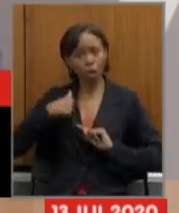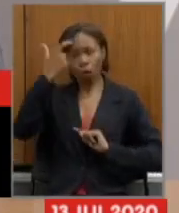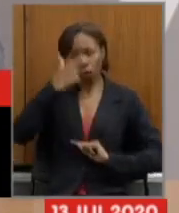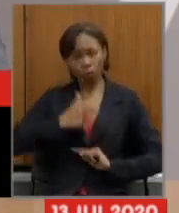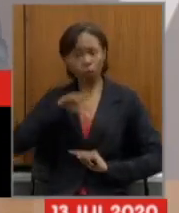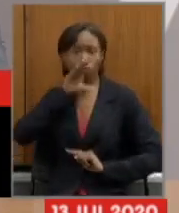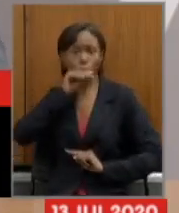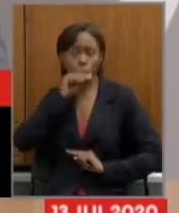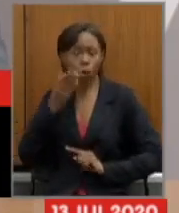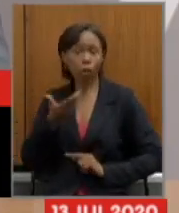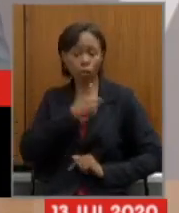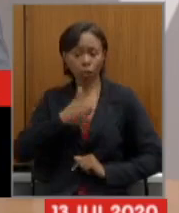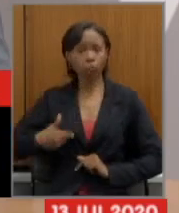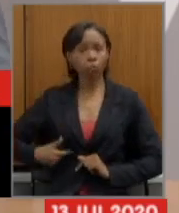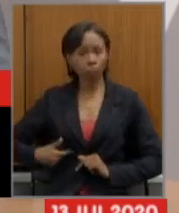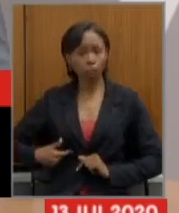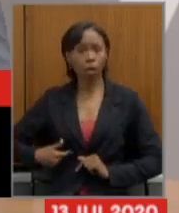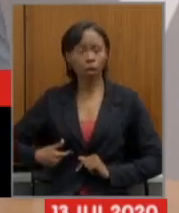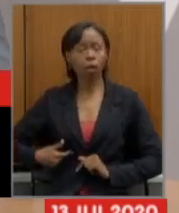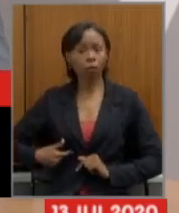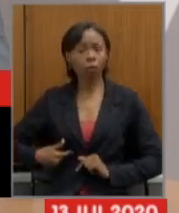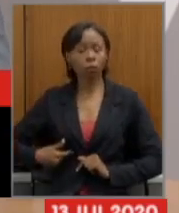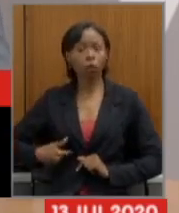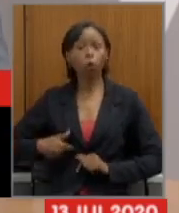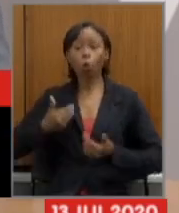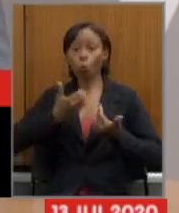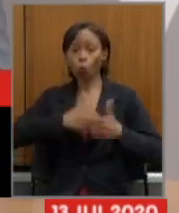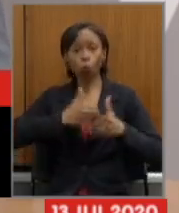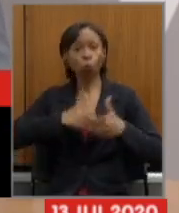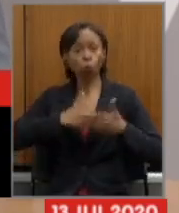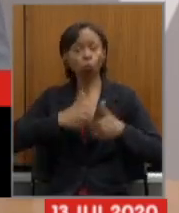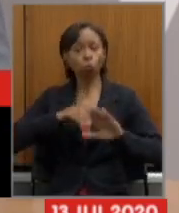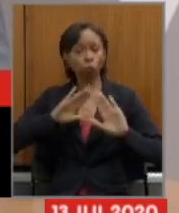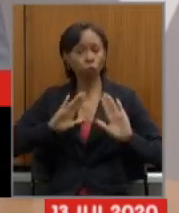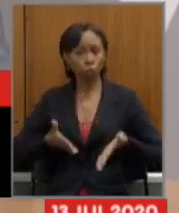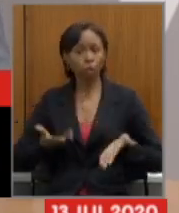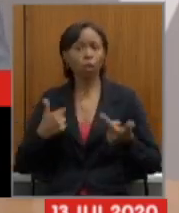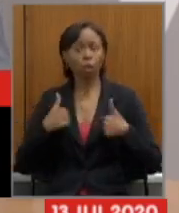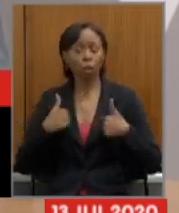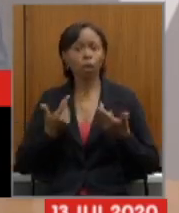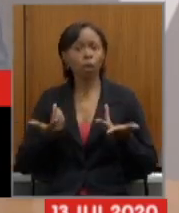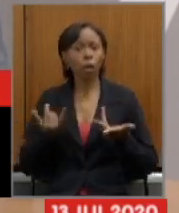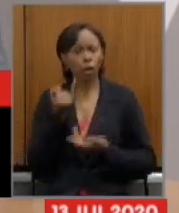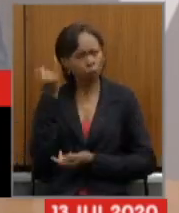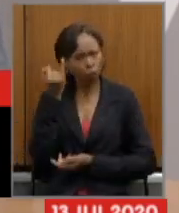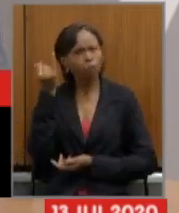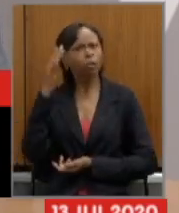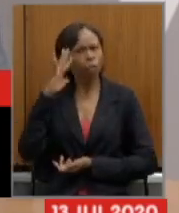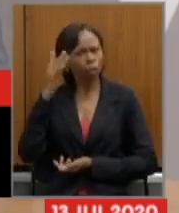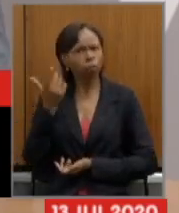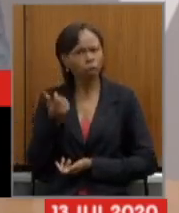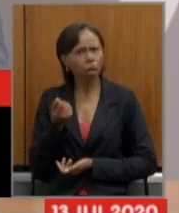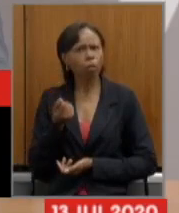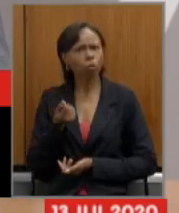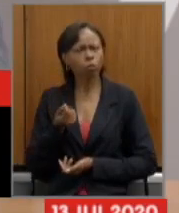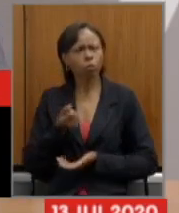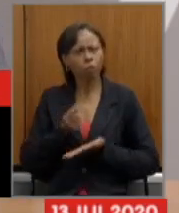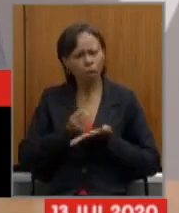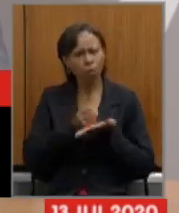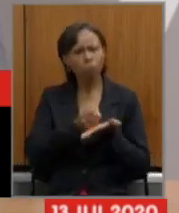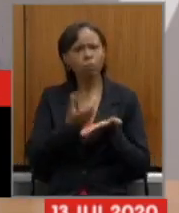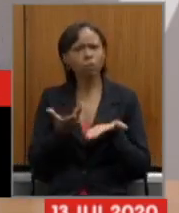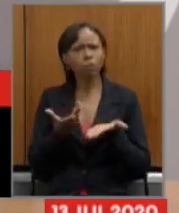estadual eu sou servidora pública estadual concursada e eu acho importante sim contribuir com